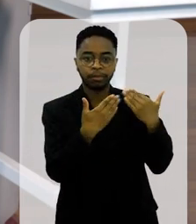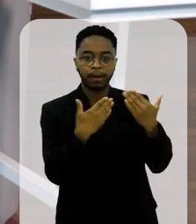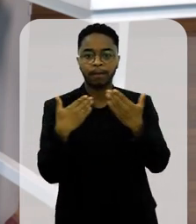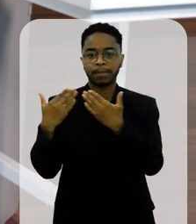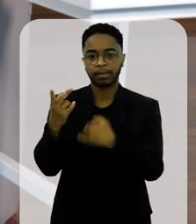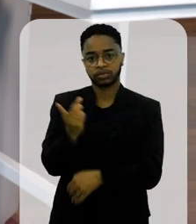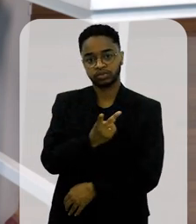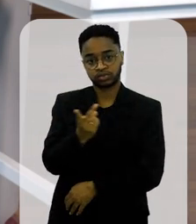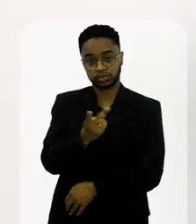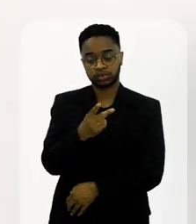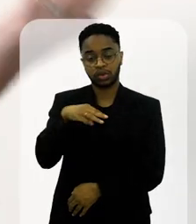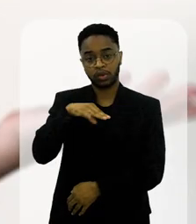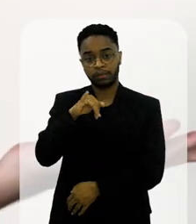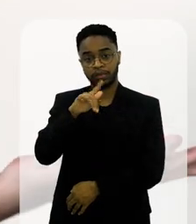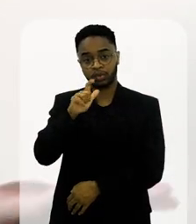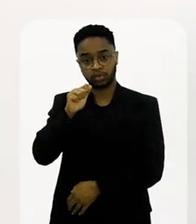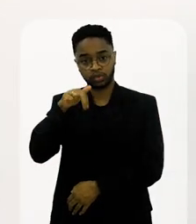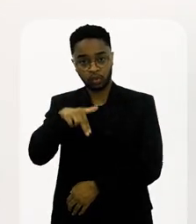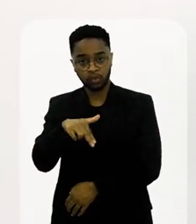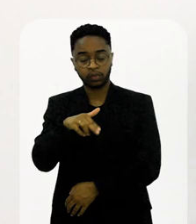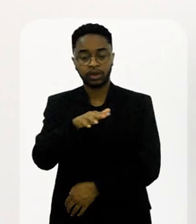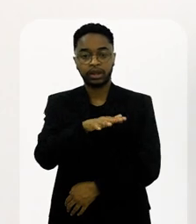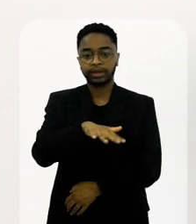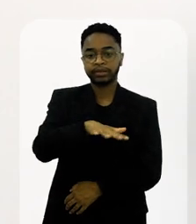bater bola um pouco com o Milton na área